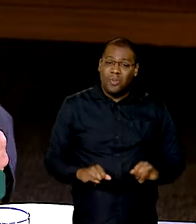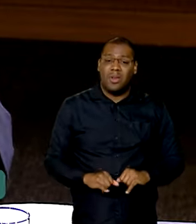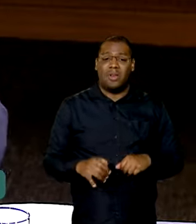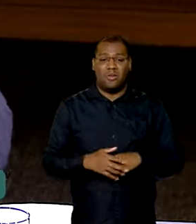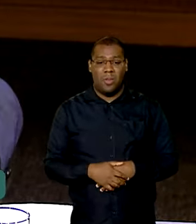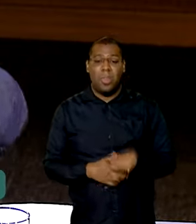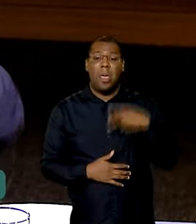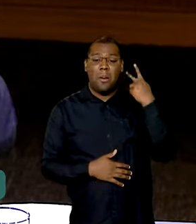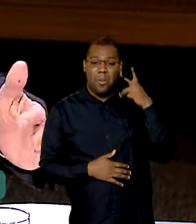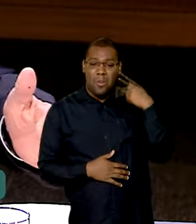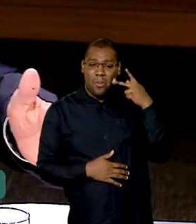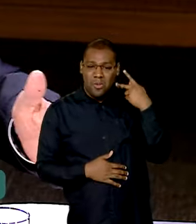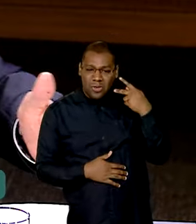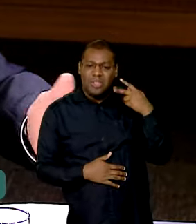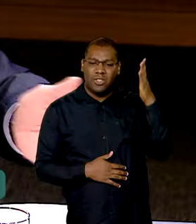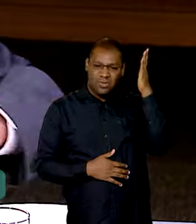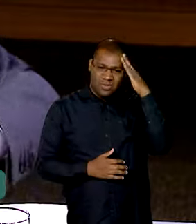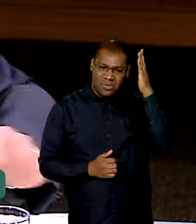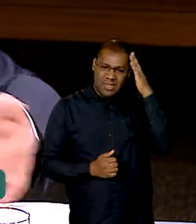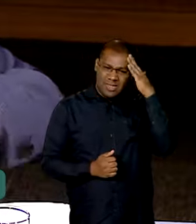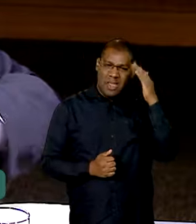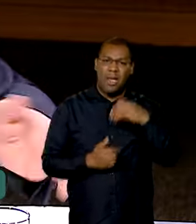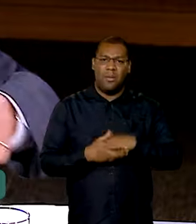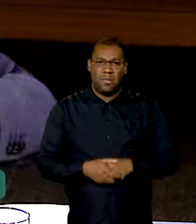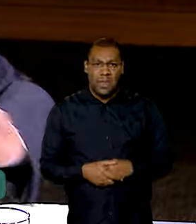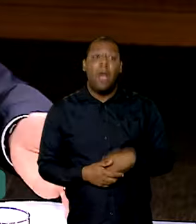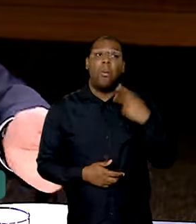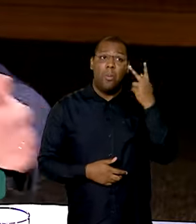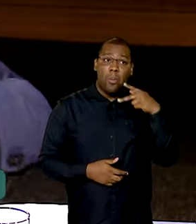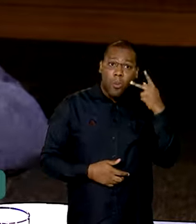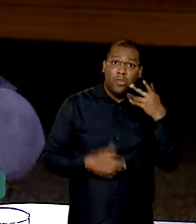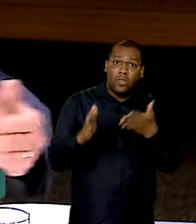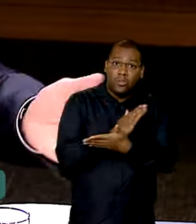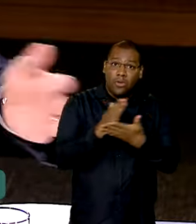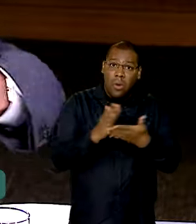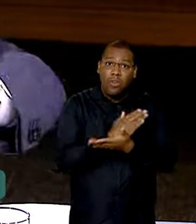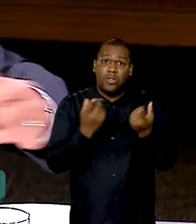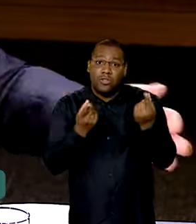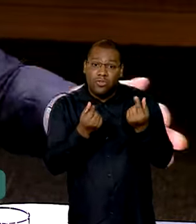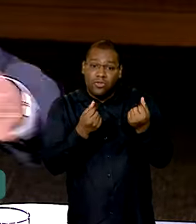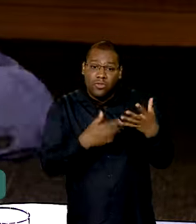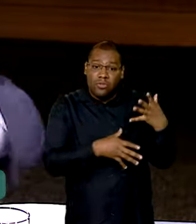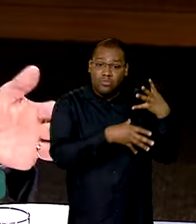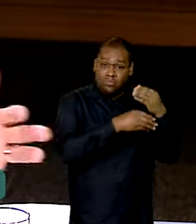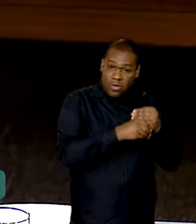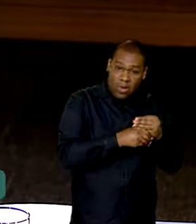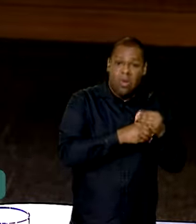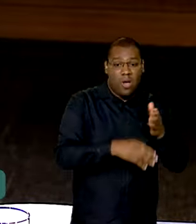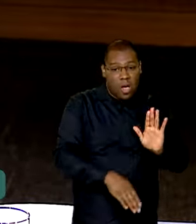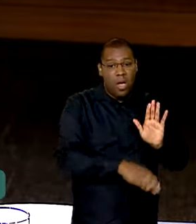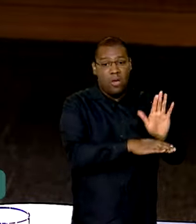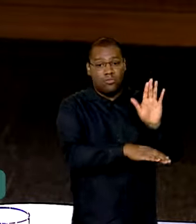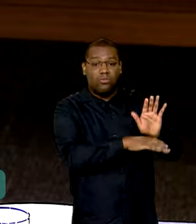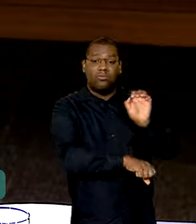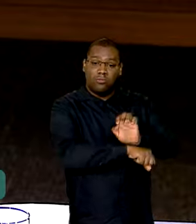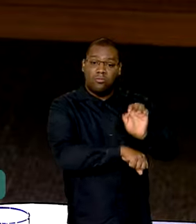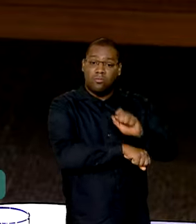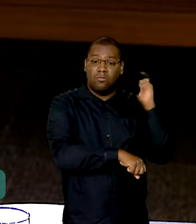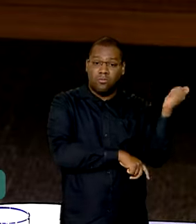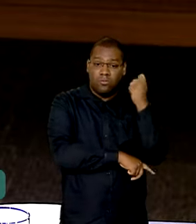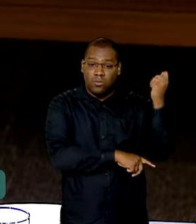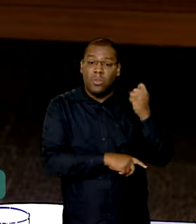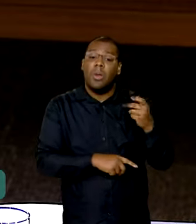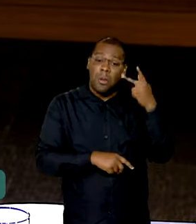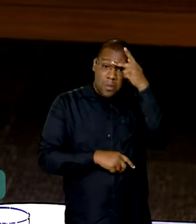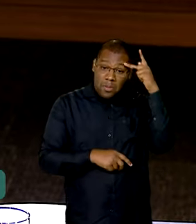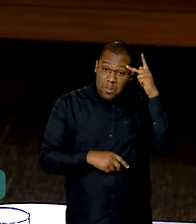parlamentares, sabe, livram suas emendas. Eu acho extraordinário isso. Se tiver emenda de senador, também libera. Ou seja, todo mundo quer